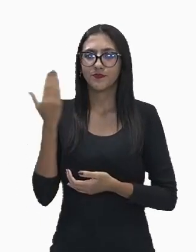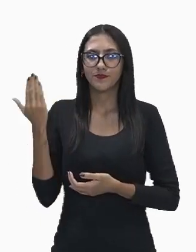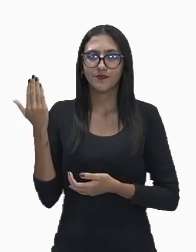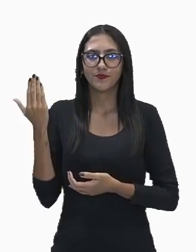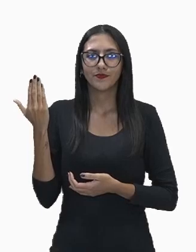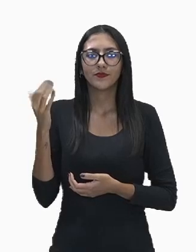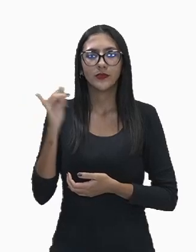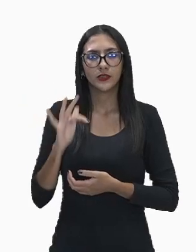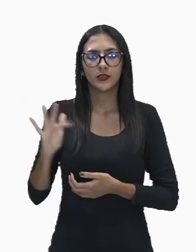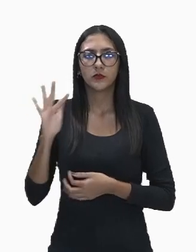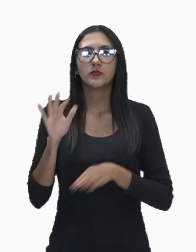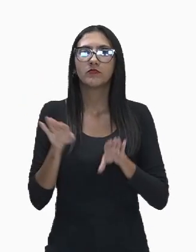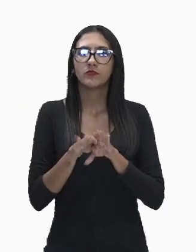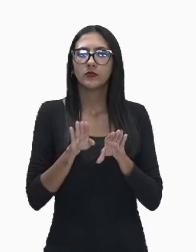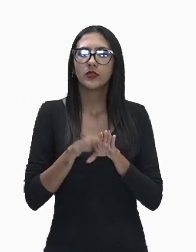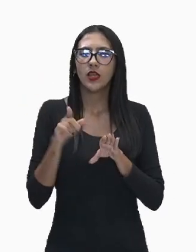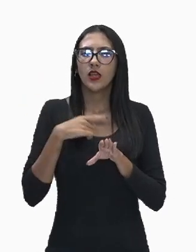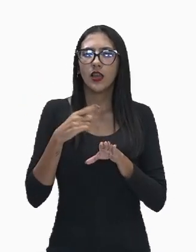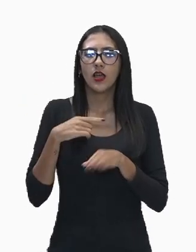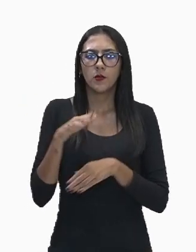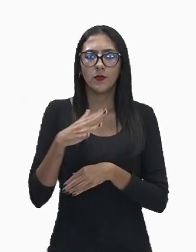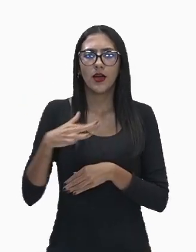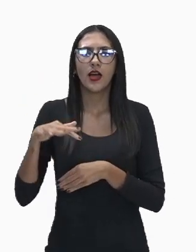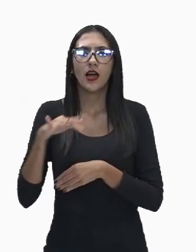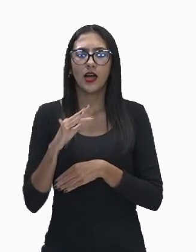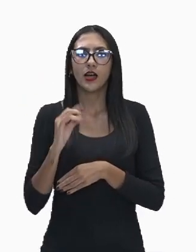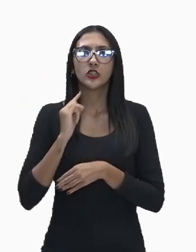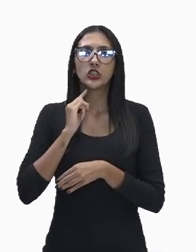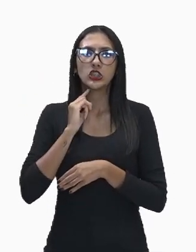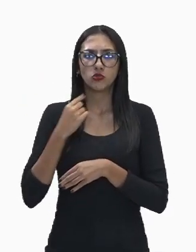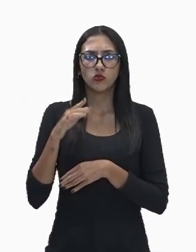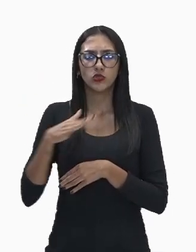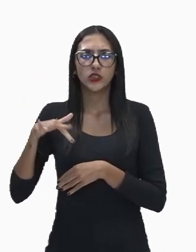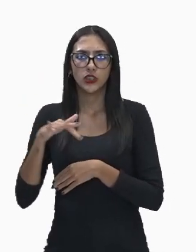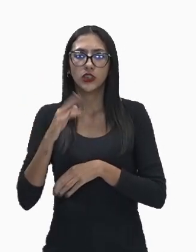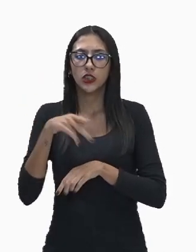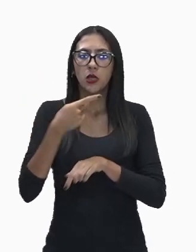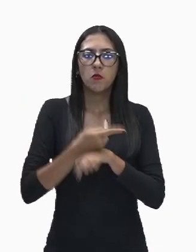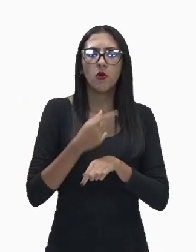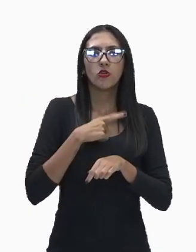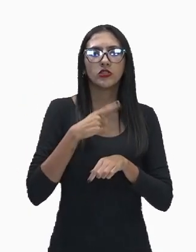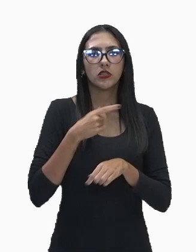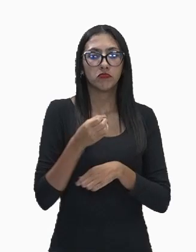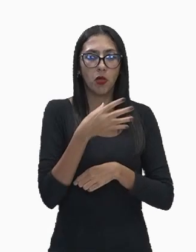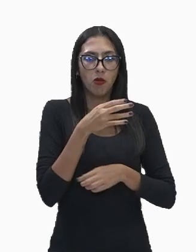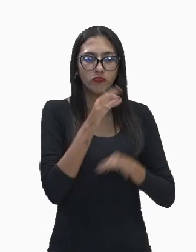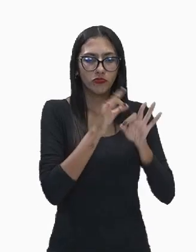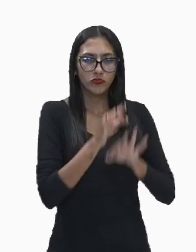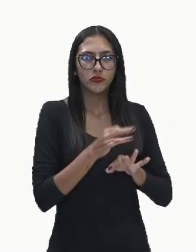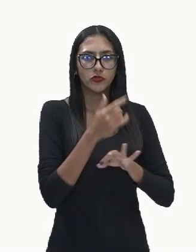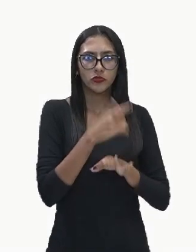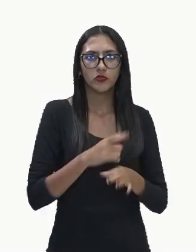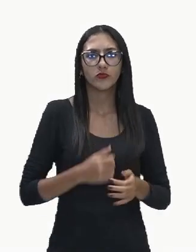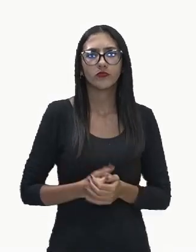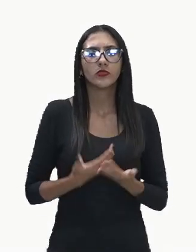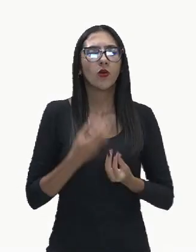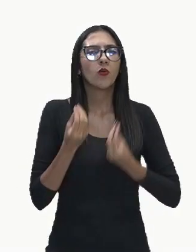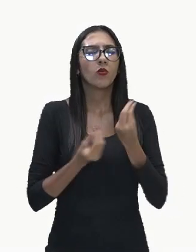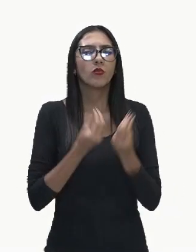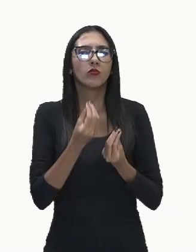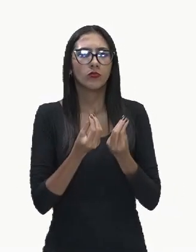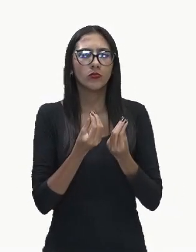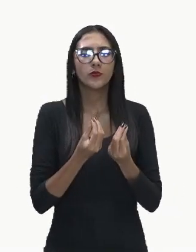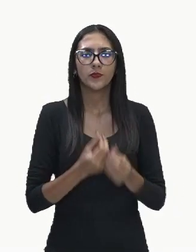que mostra uma área que era um lixão e depois ela foi recuperada então recuperar áreas de lixões ou aterro sanitário nas cidades